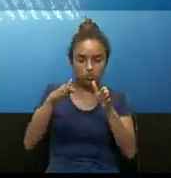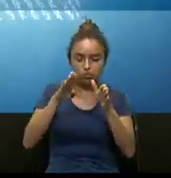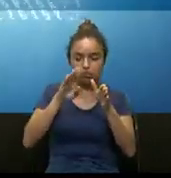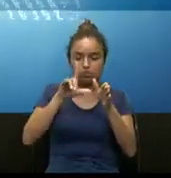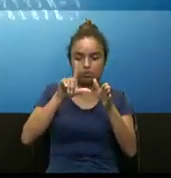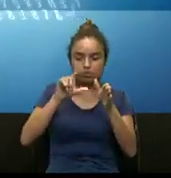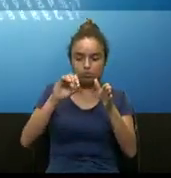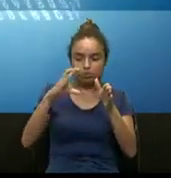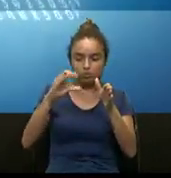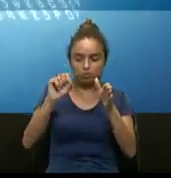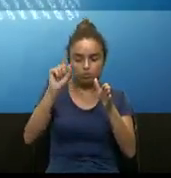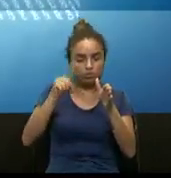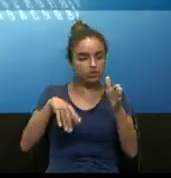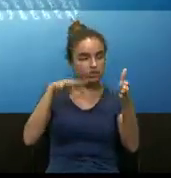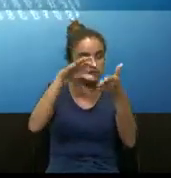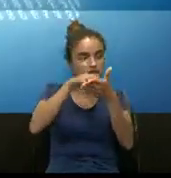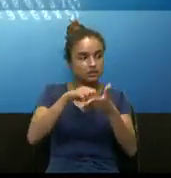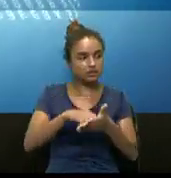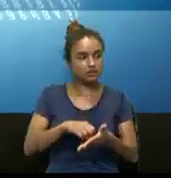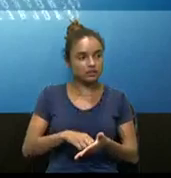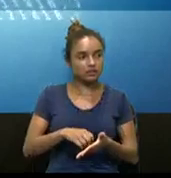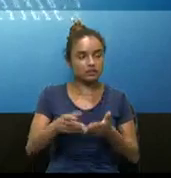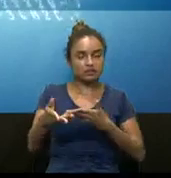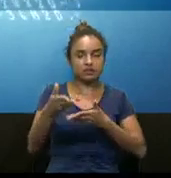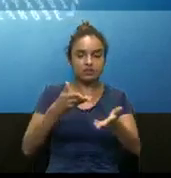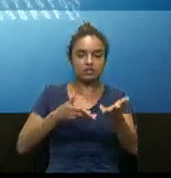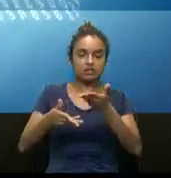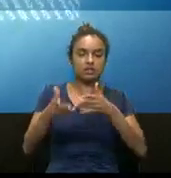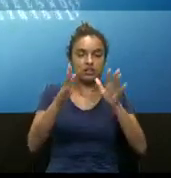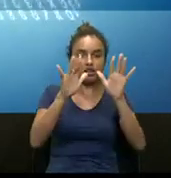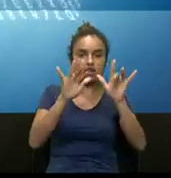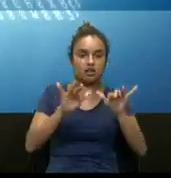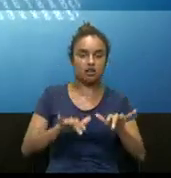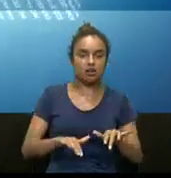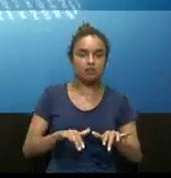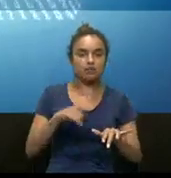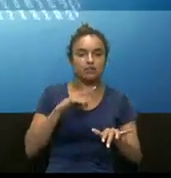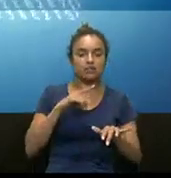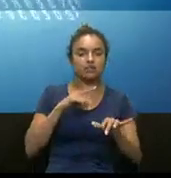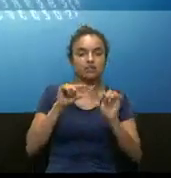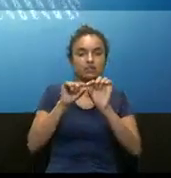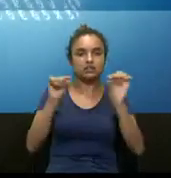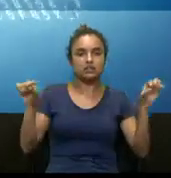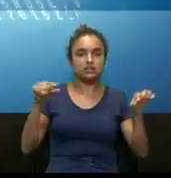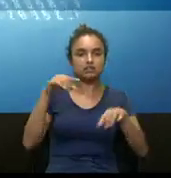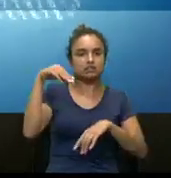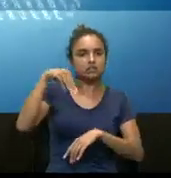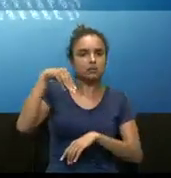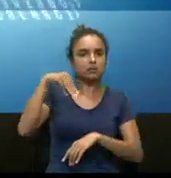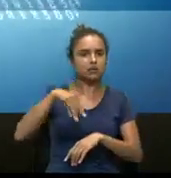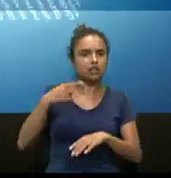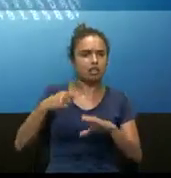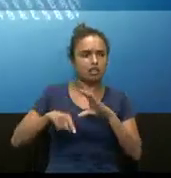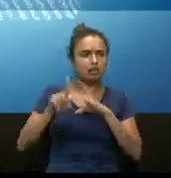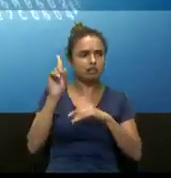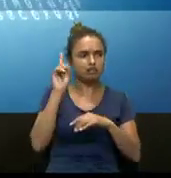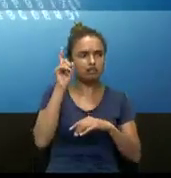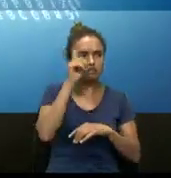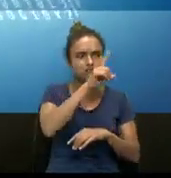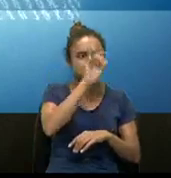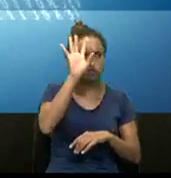blocos incluem o registro das transações recentes e equações matemáticas complexas, que, quando resolvidas,